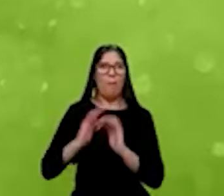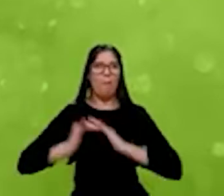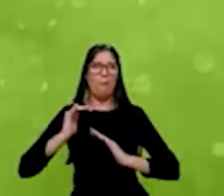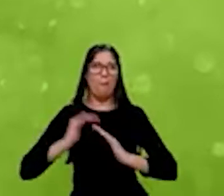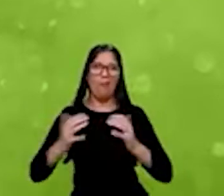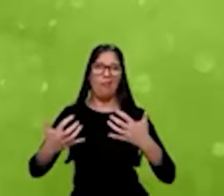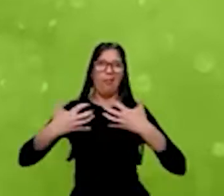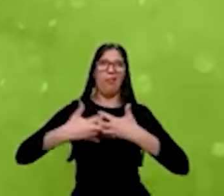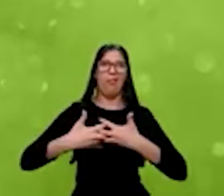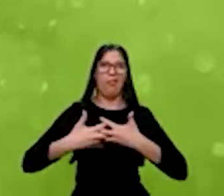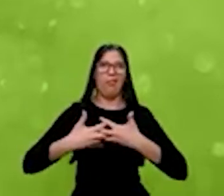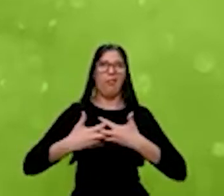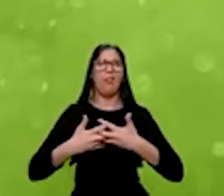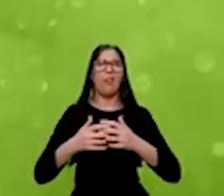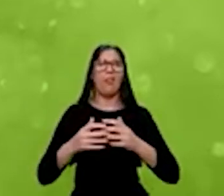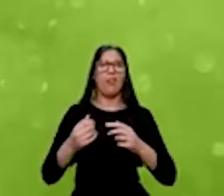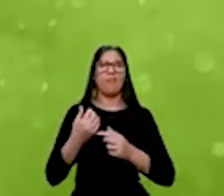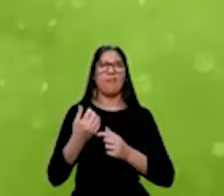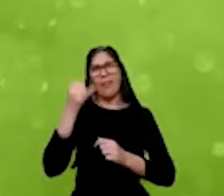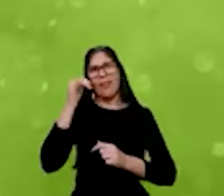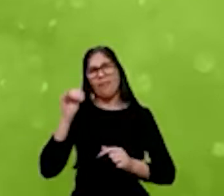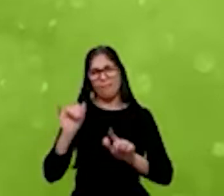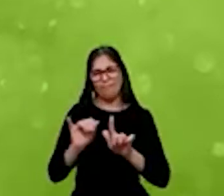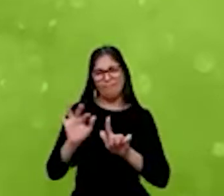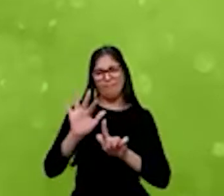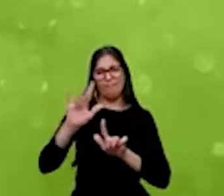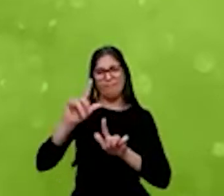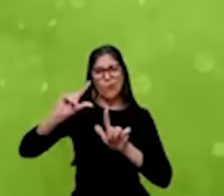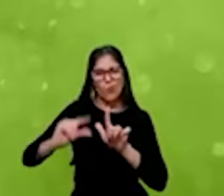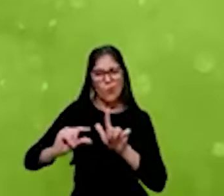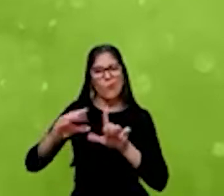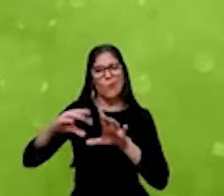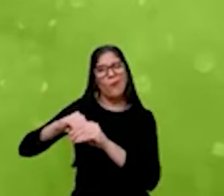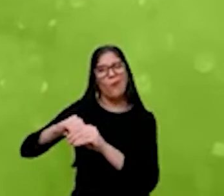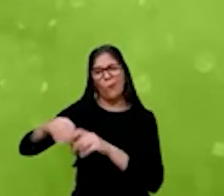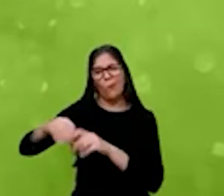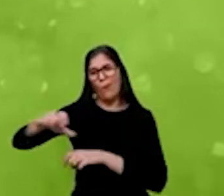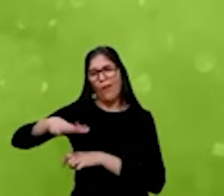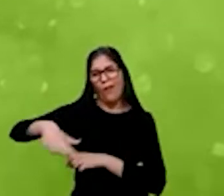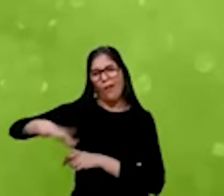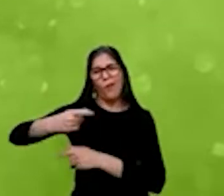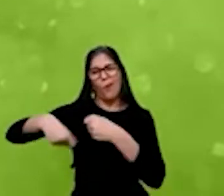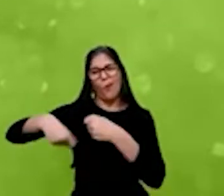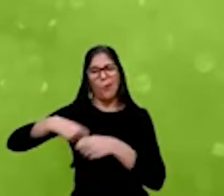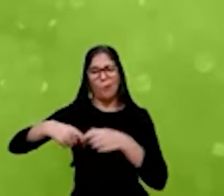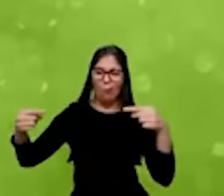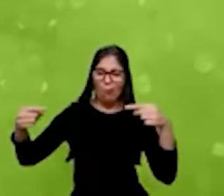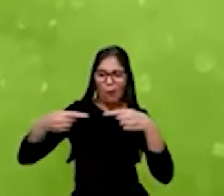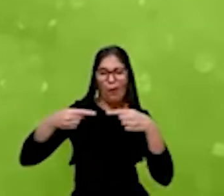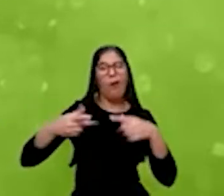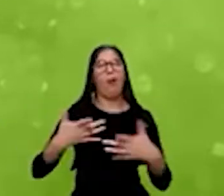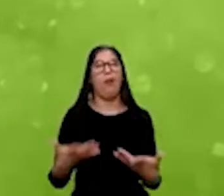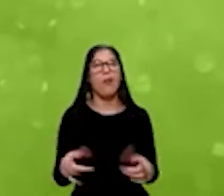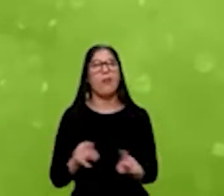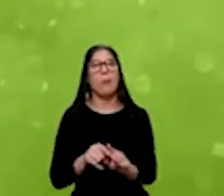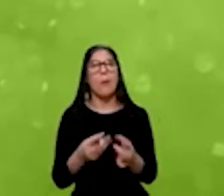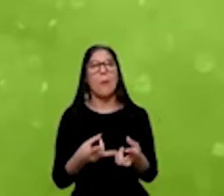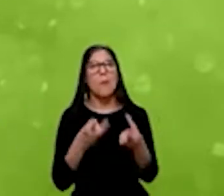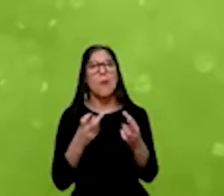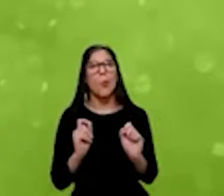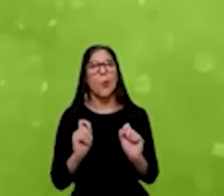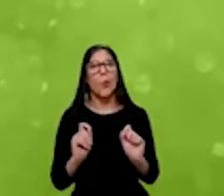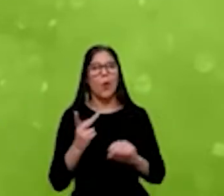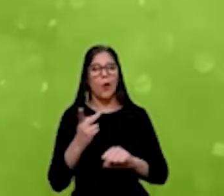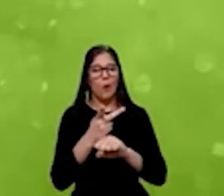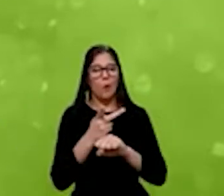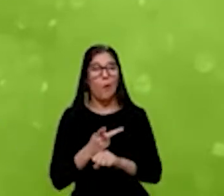descarbonização da economia. E cada vez mais vocês vão ver o que a gente chama aqui dos empréstimos vinculados.